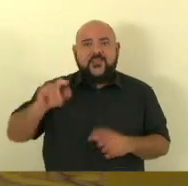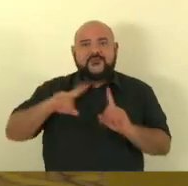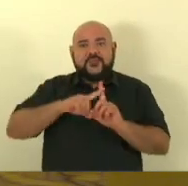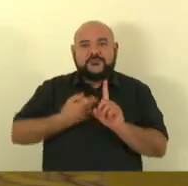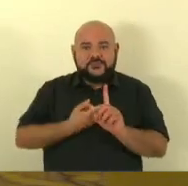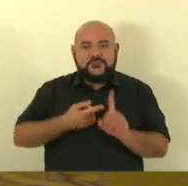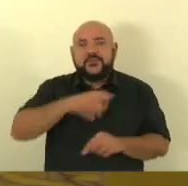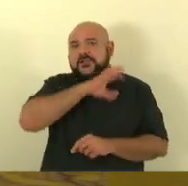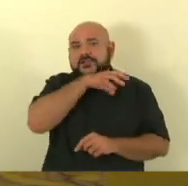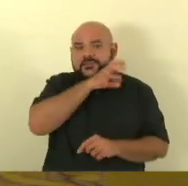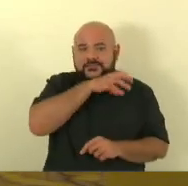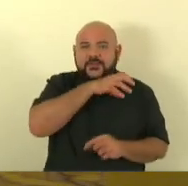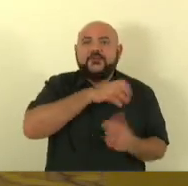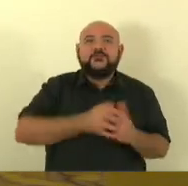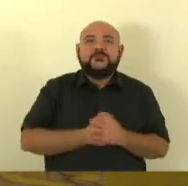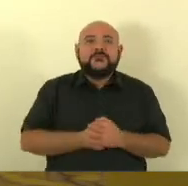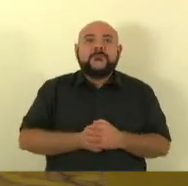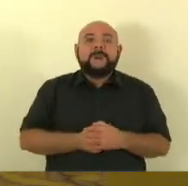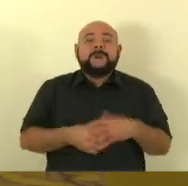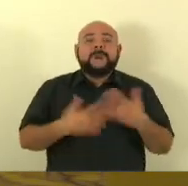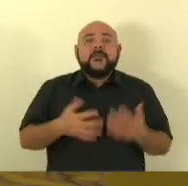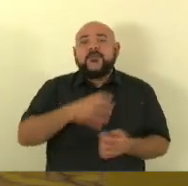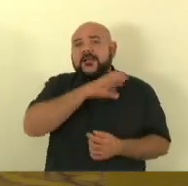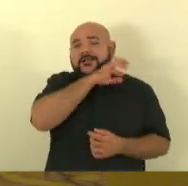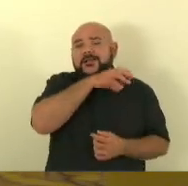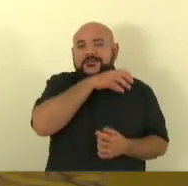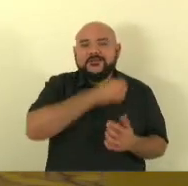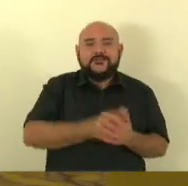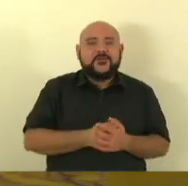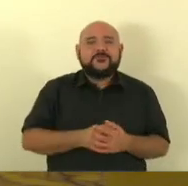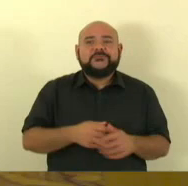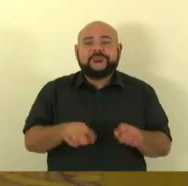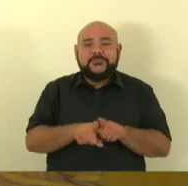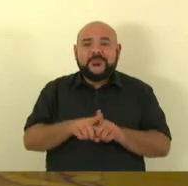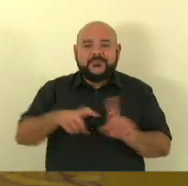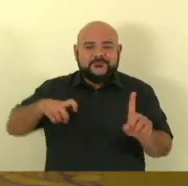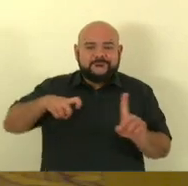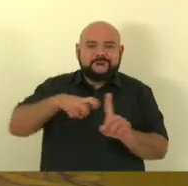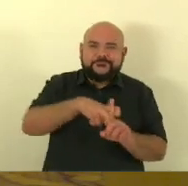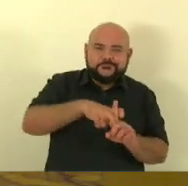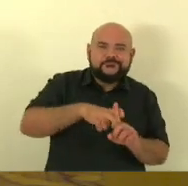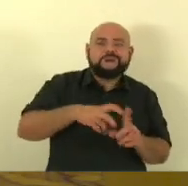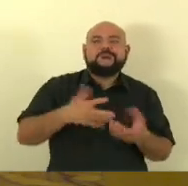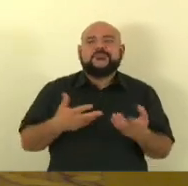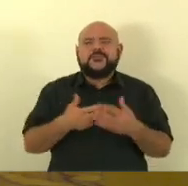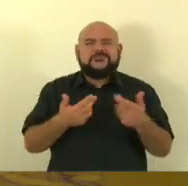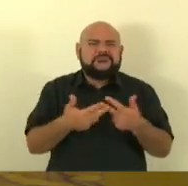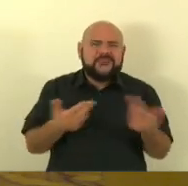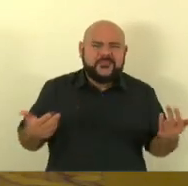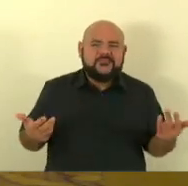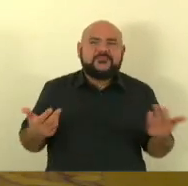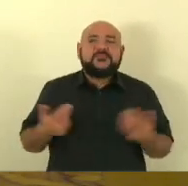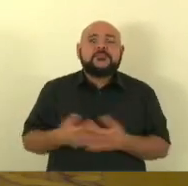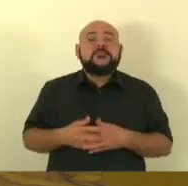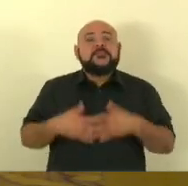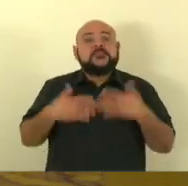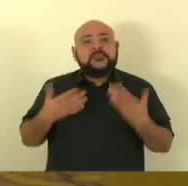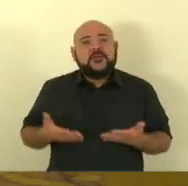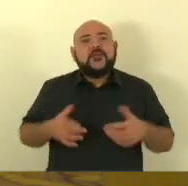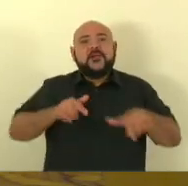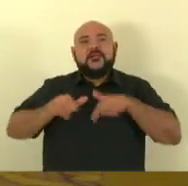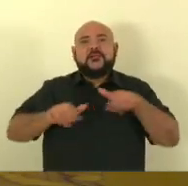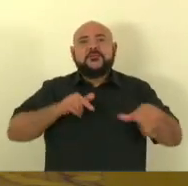animais que são vítimas de acidentes que são vítimas de atropelamento é uma iniciativa fantástica contou